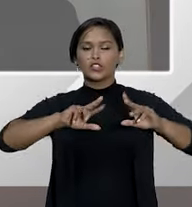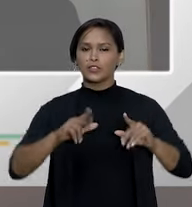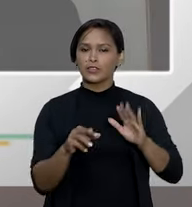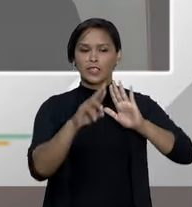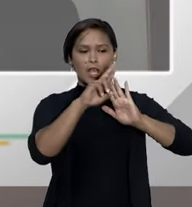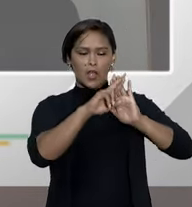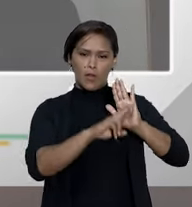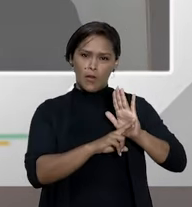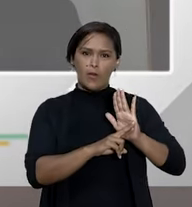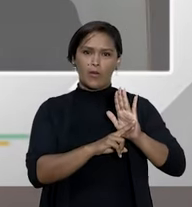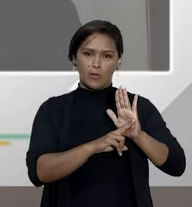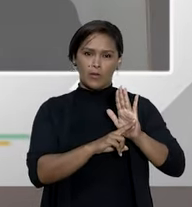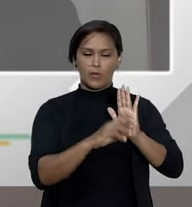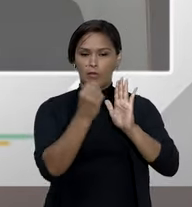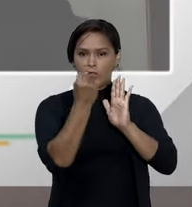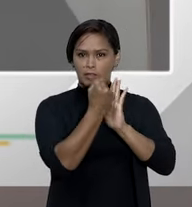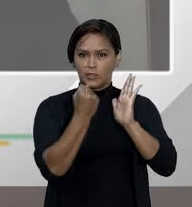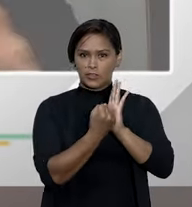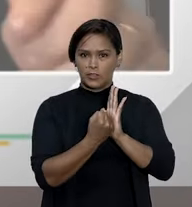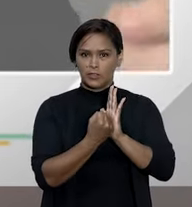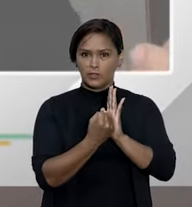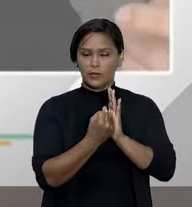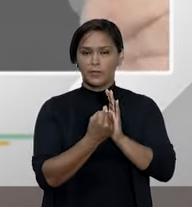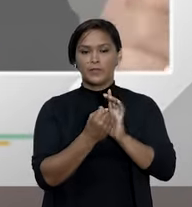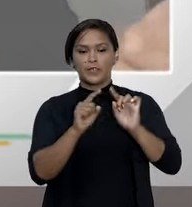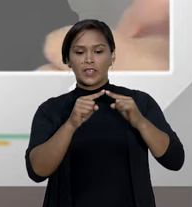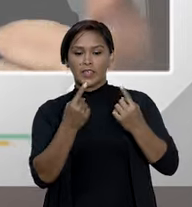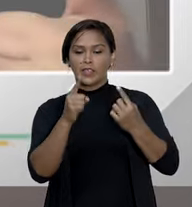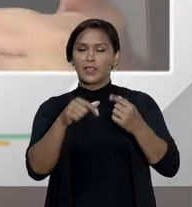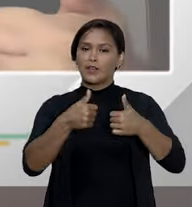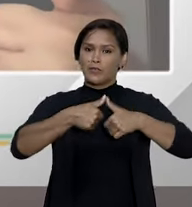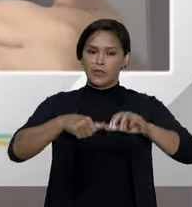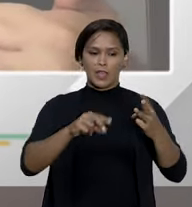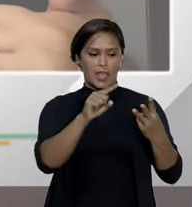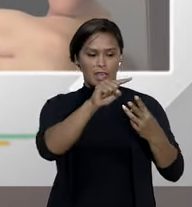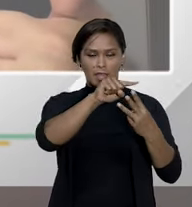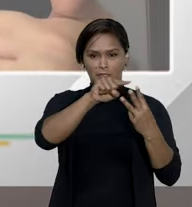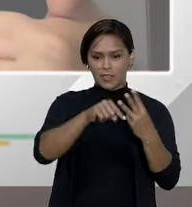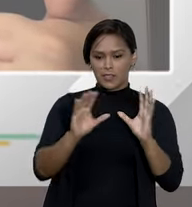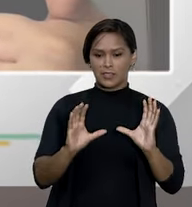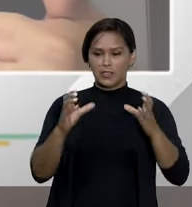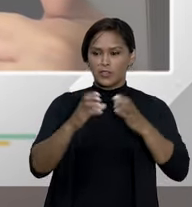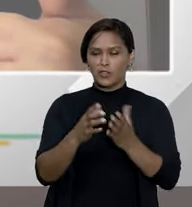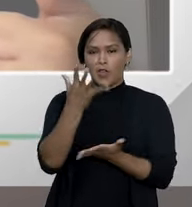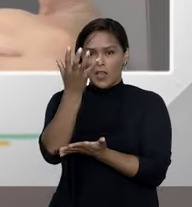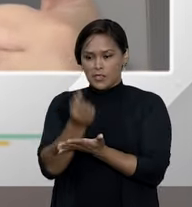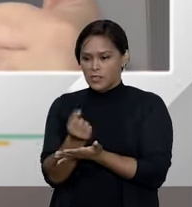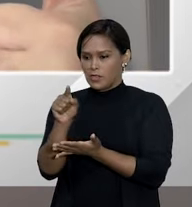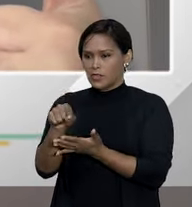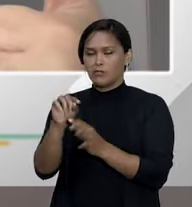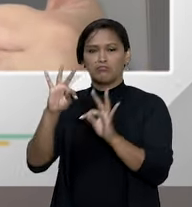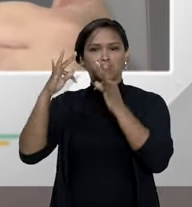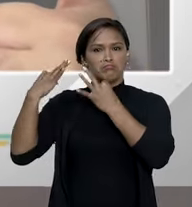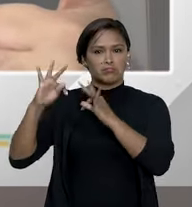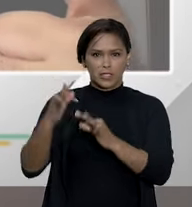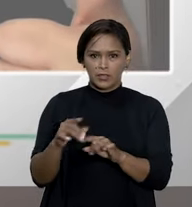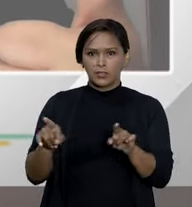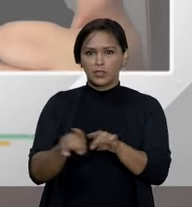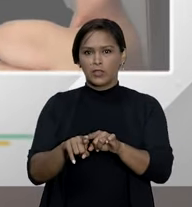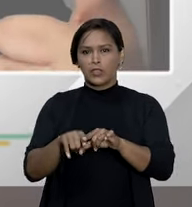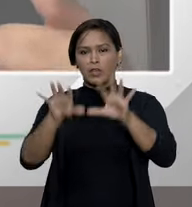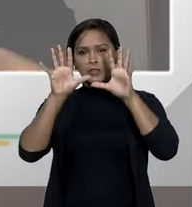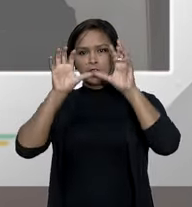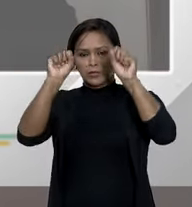procedimentos é taxativo. Então, ficamos com a terceira turma adotando o entendimento tradicional do tribunal que é